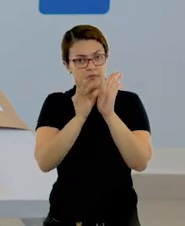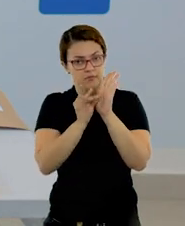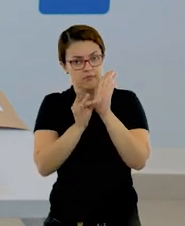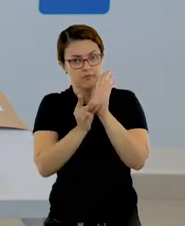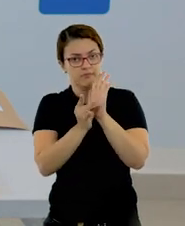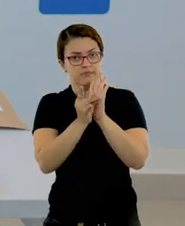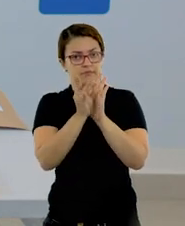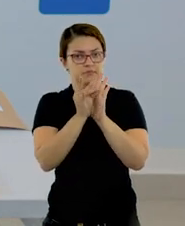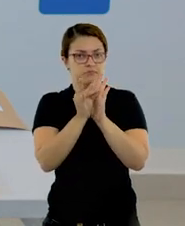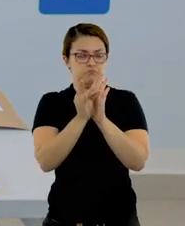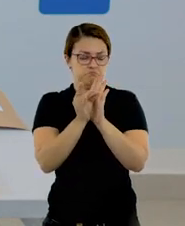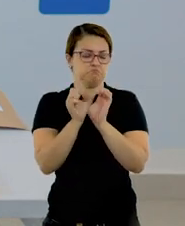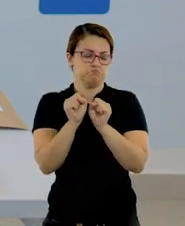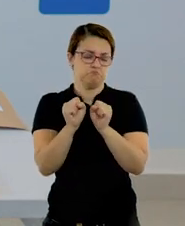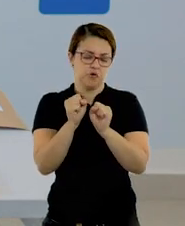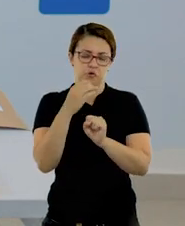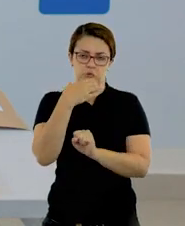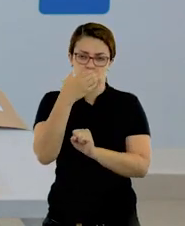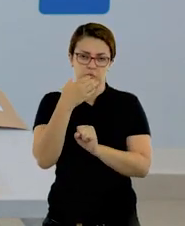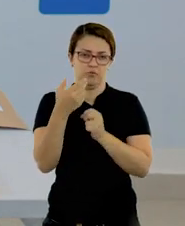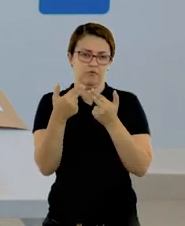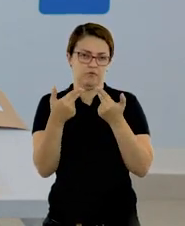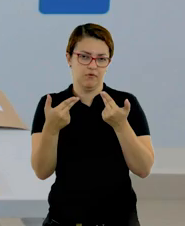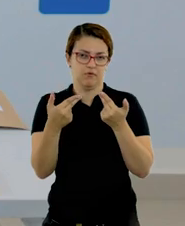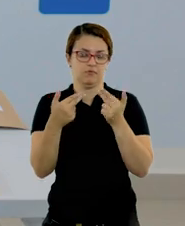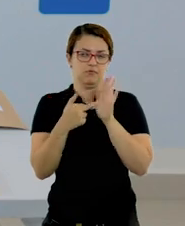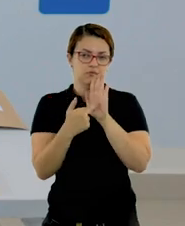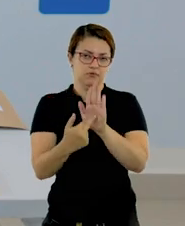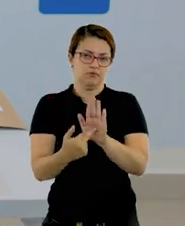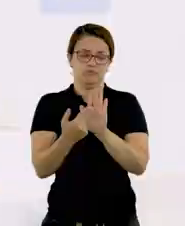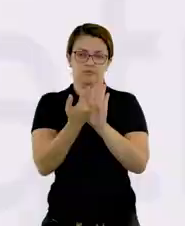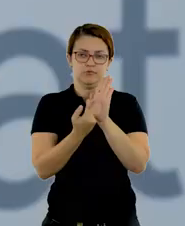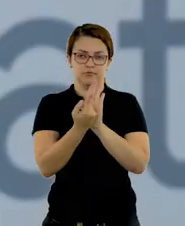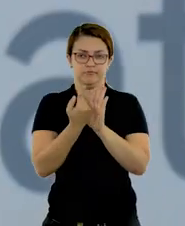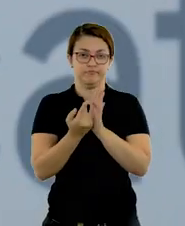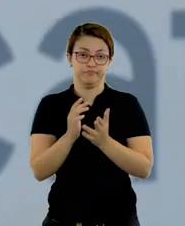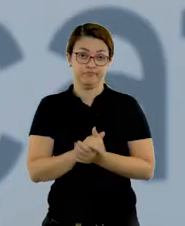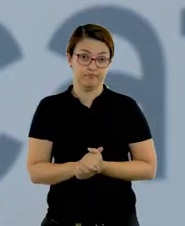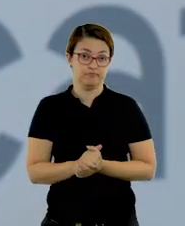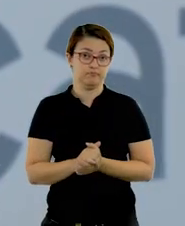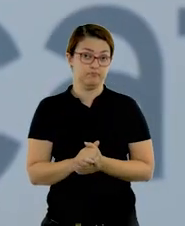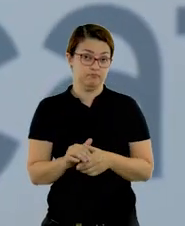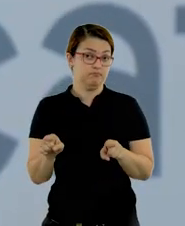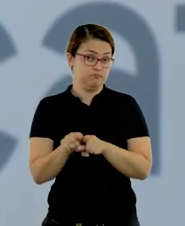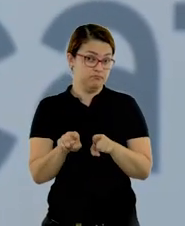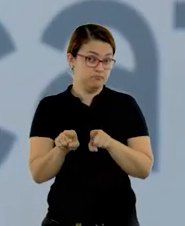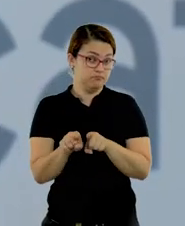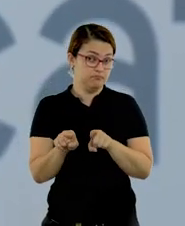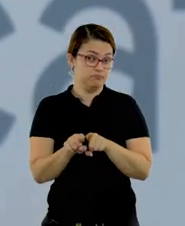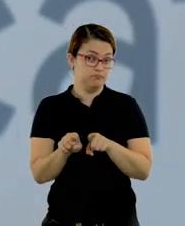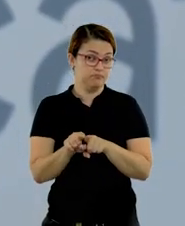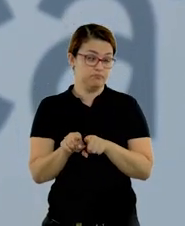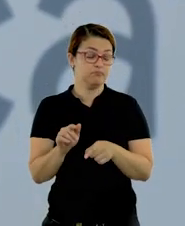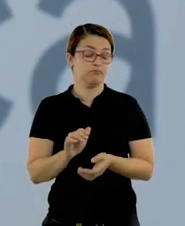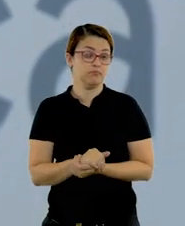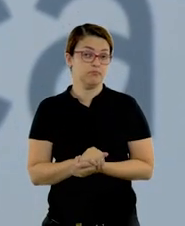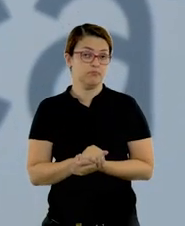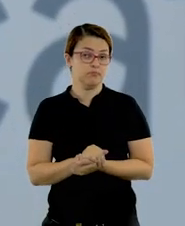do mosaico de anéis. Pode ser qualquer tipo de fruta que vocês queiram representar. Outra possibilidade para